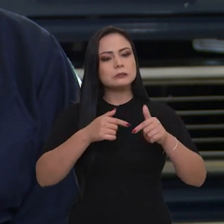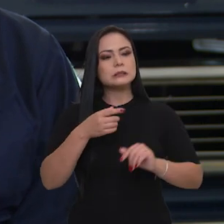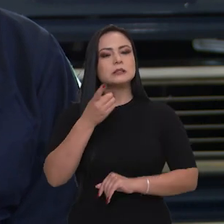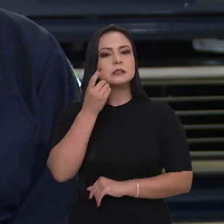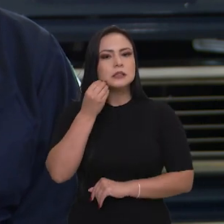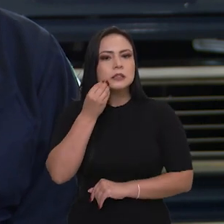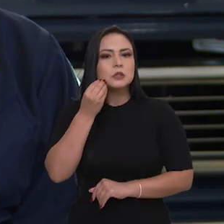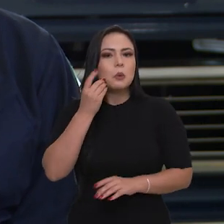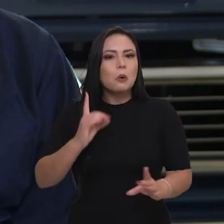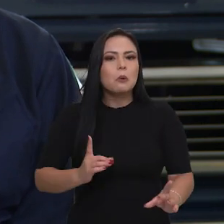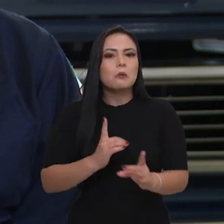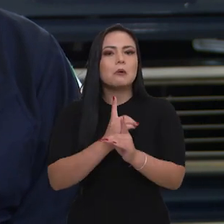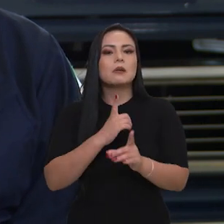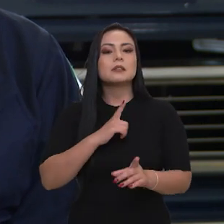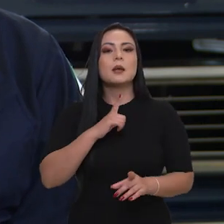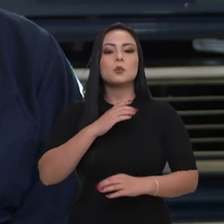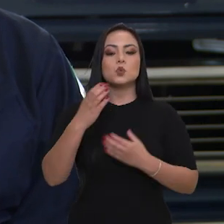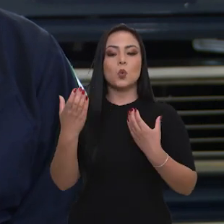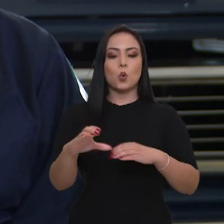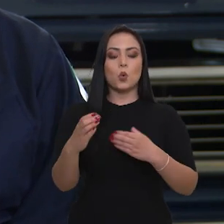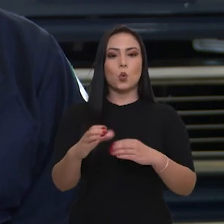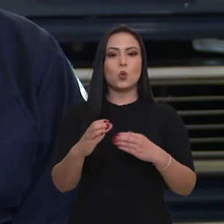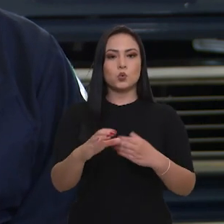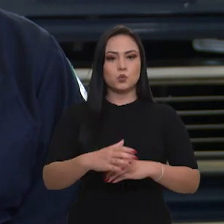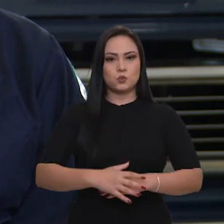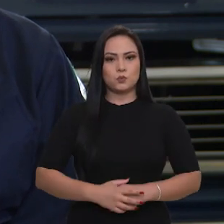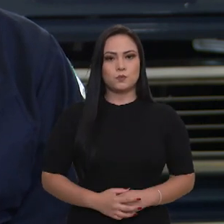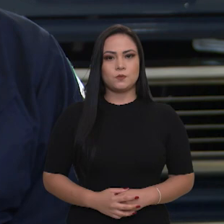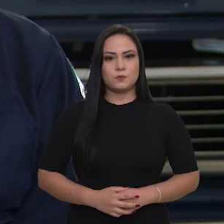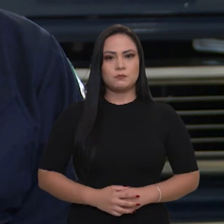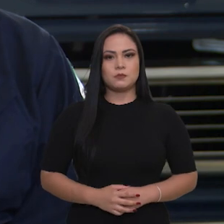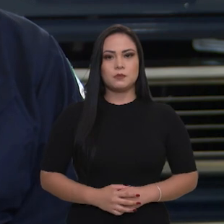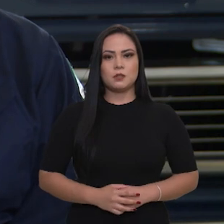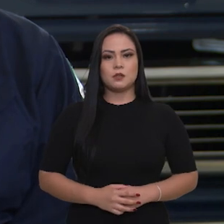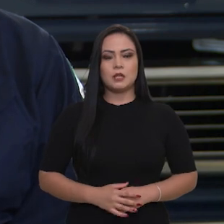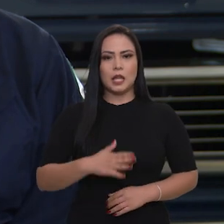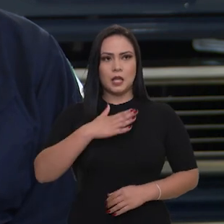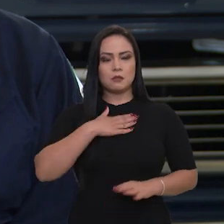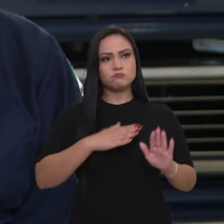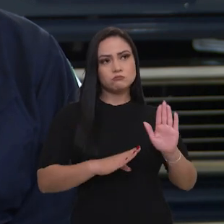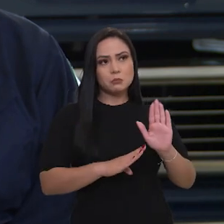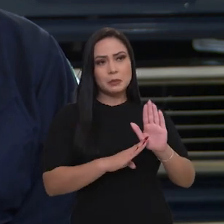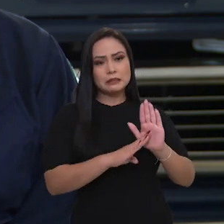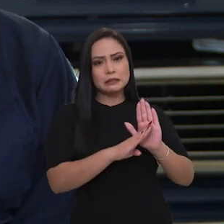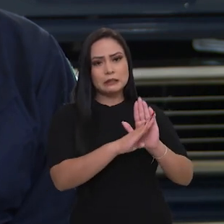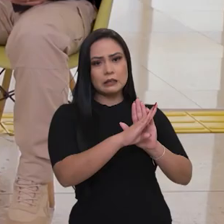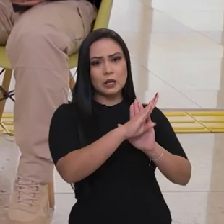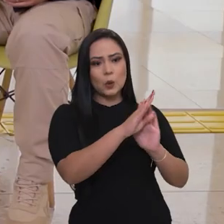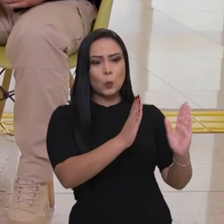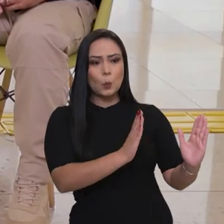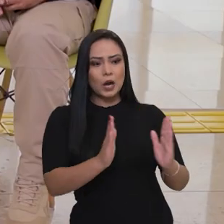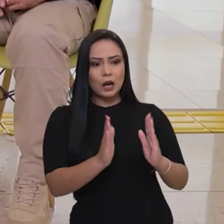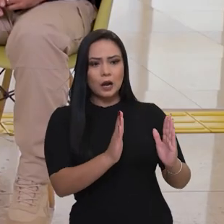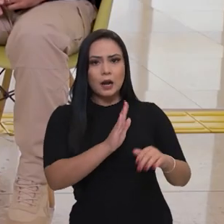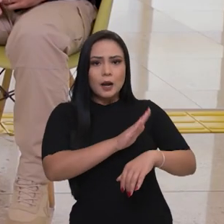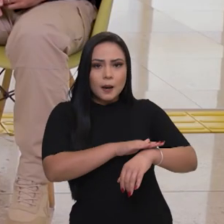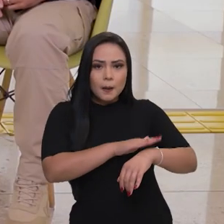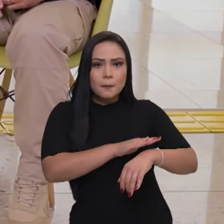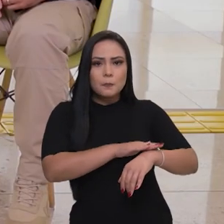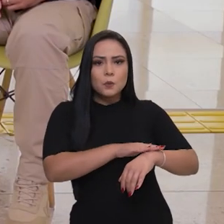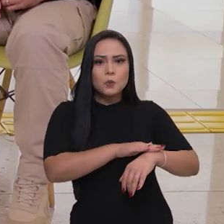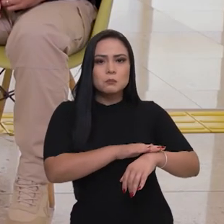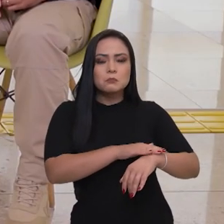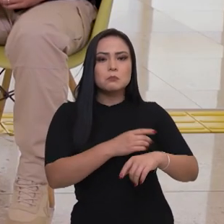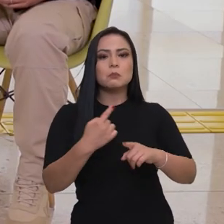Nós temos um concurso que eu aumentei a durabilidade dele